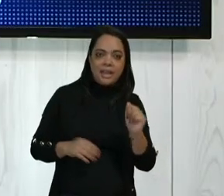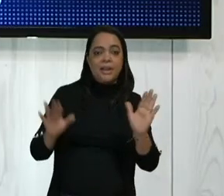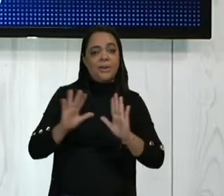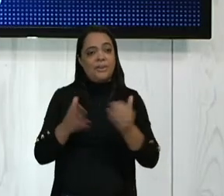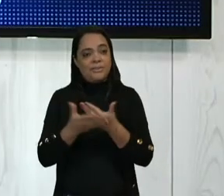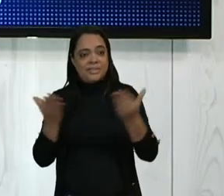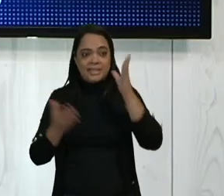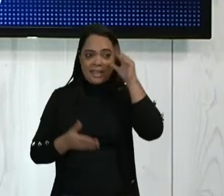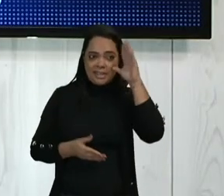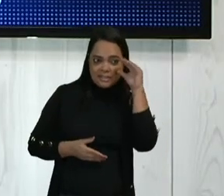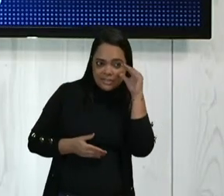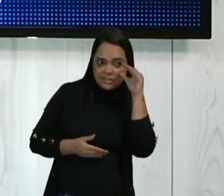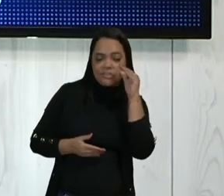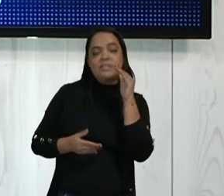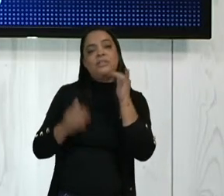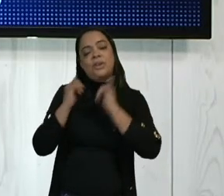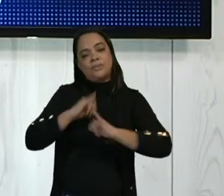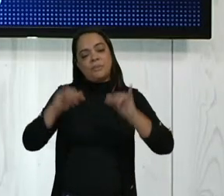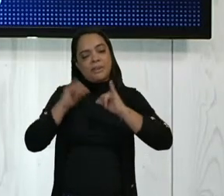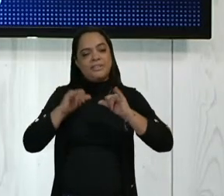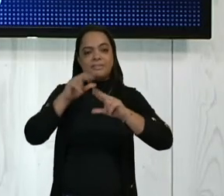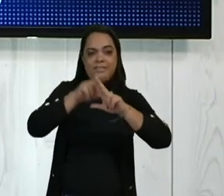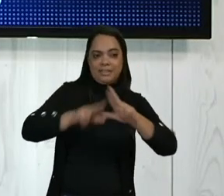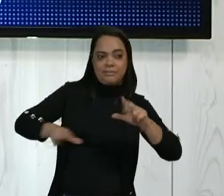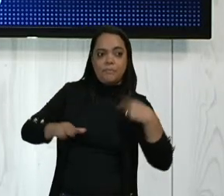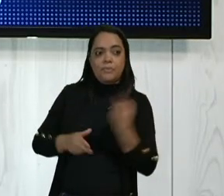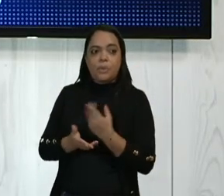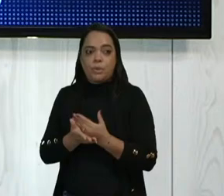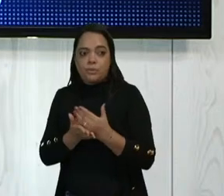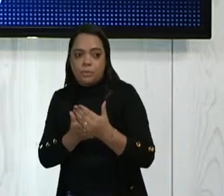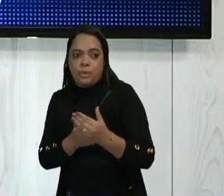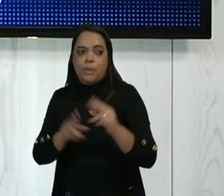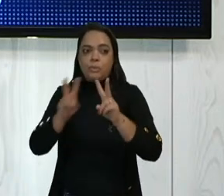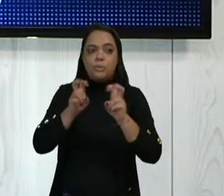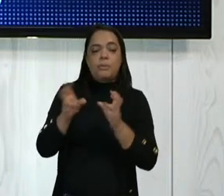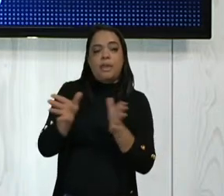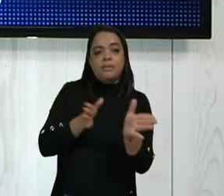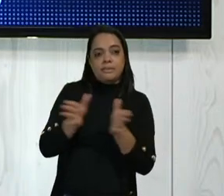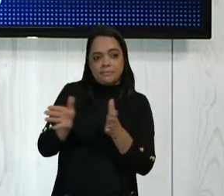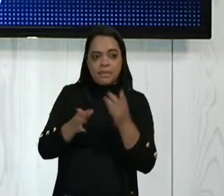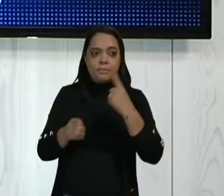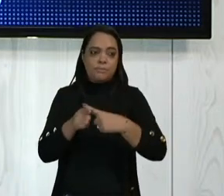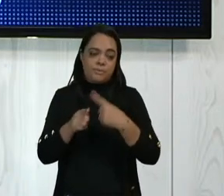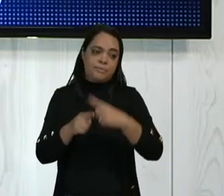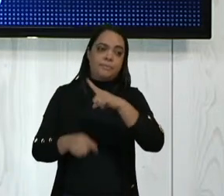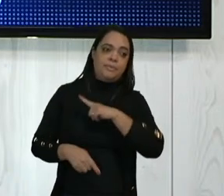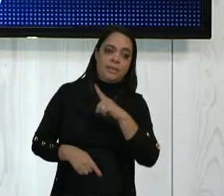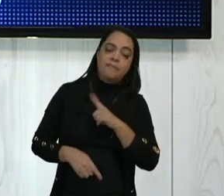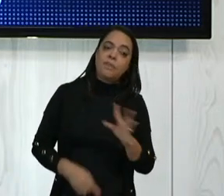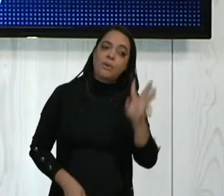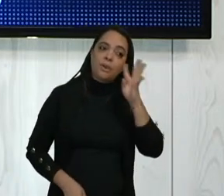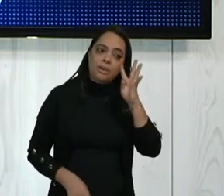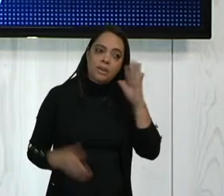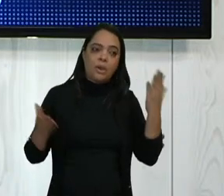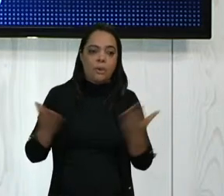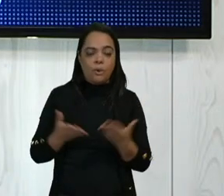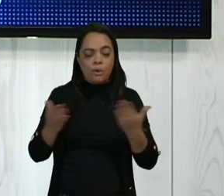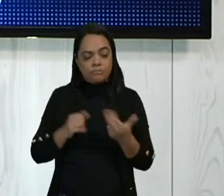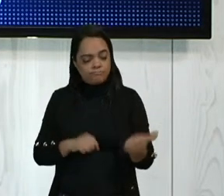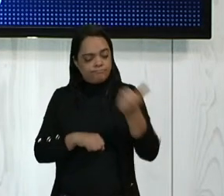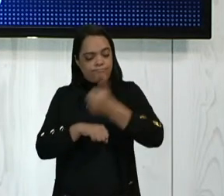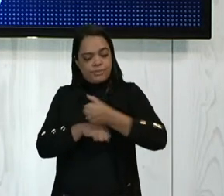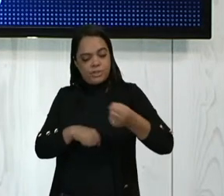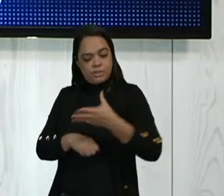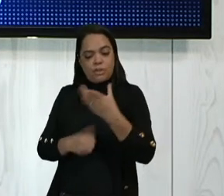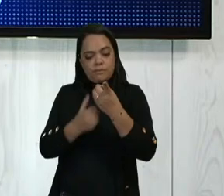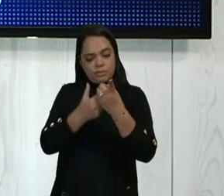está acompanhando a nossa Informativa TVU. A gente vai começar falando sobre acessibilidade, porque aconteceu nesta quarta a posse da nova